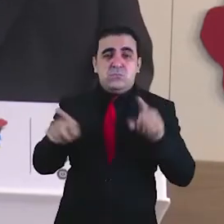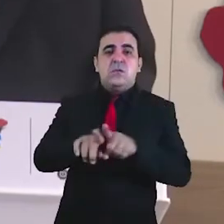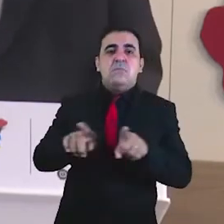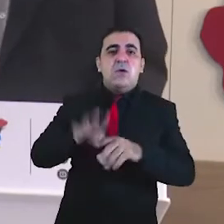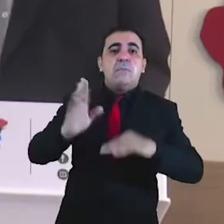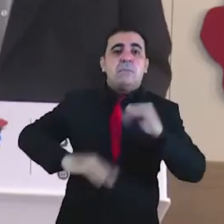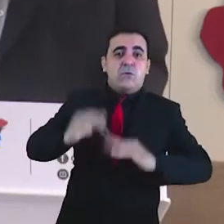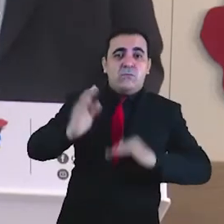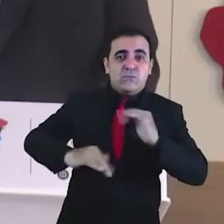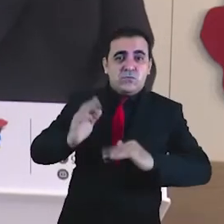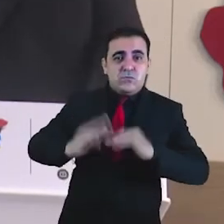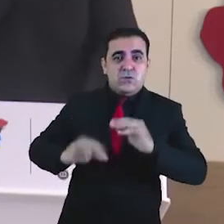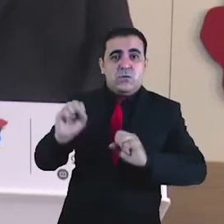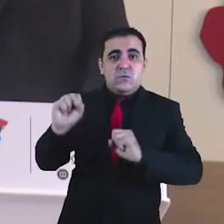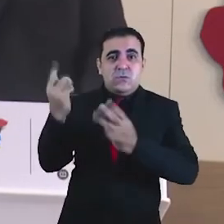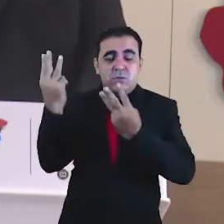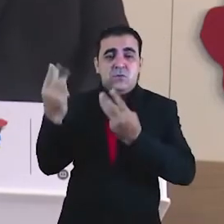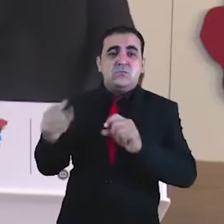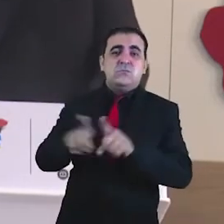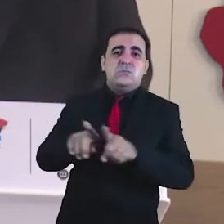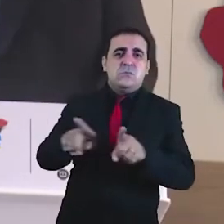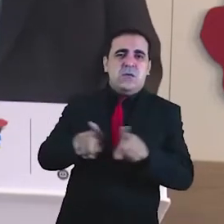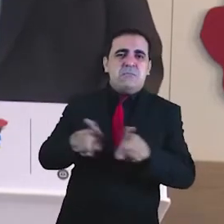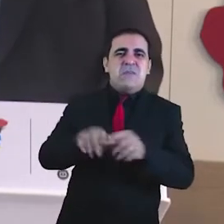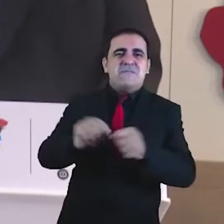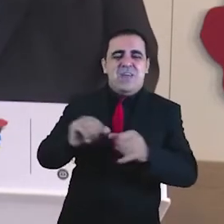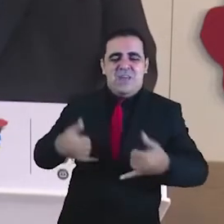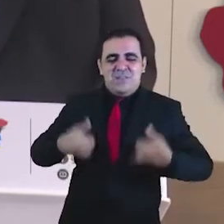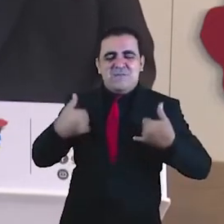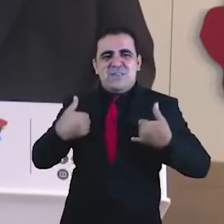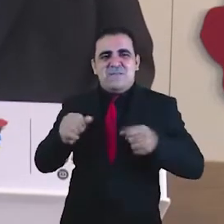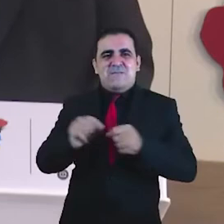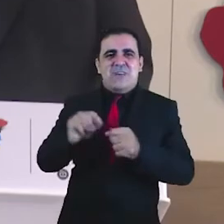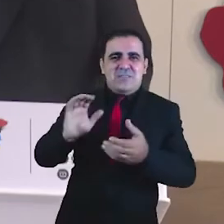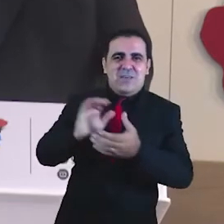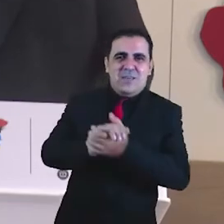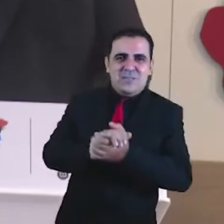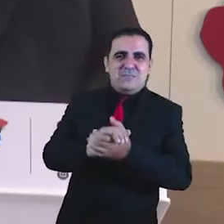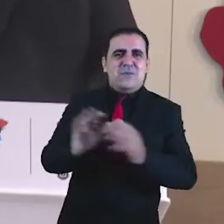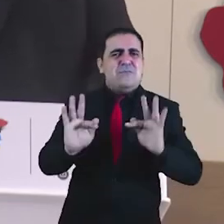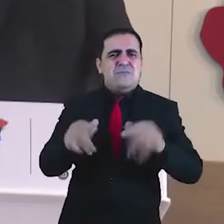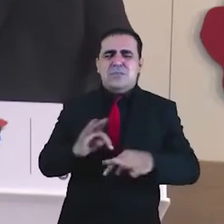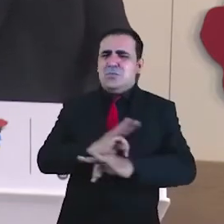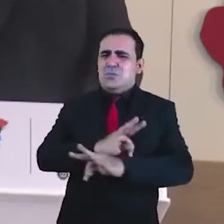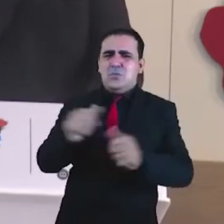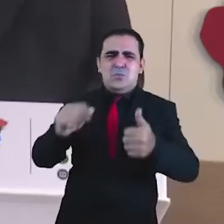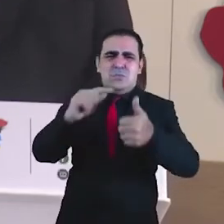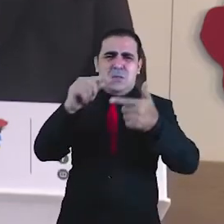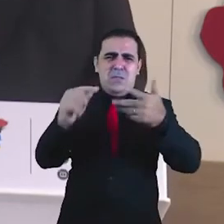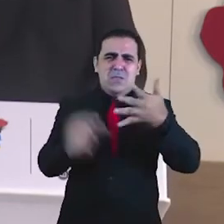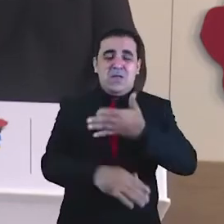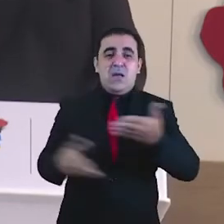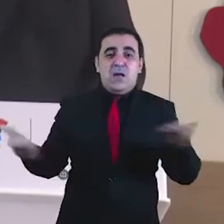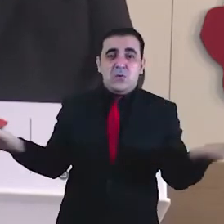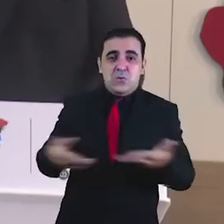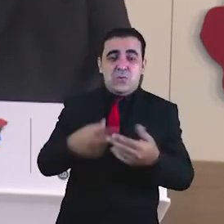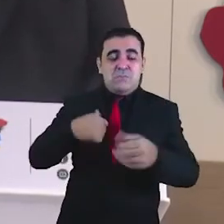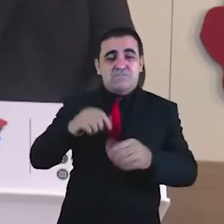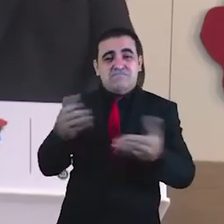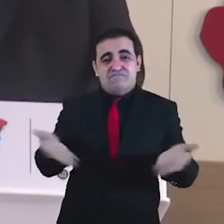Flávio Dino lembrou ainda dos prazos para as inscrições nos quatro editais oferecidos pelo governo.